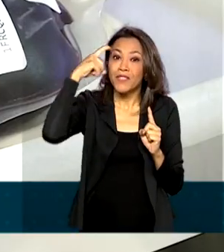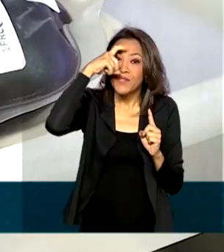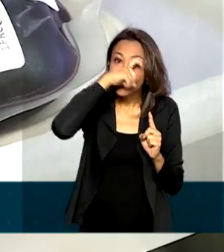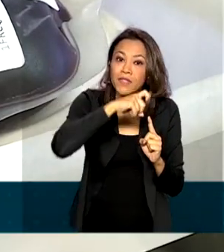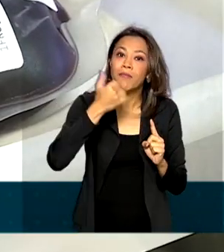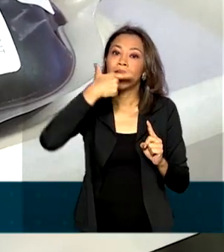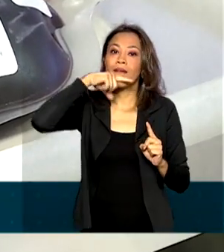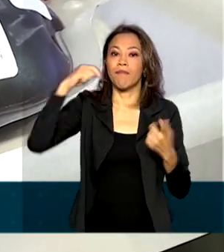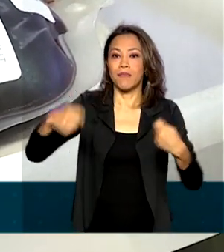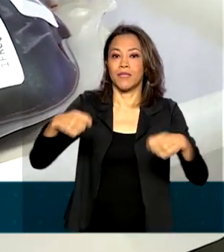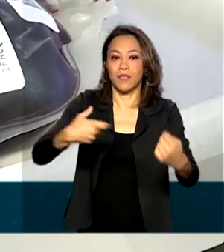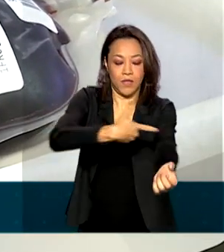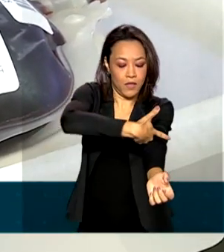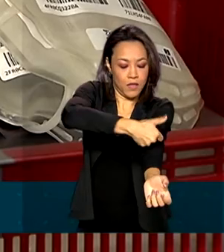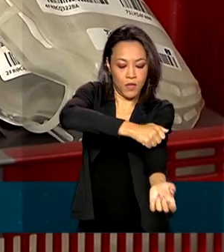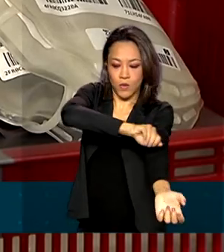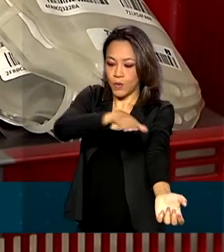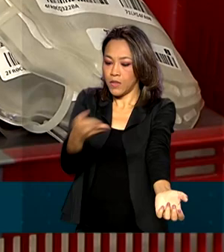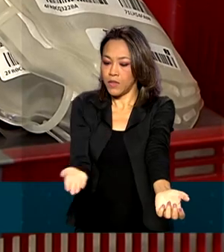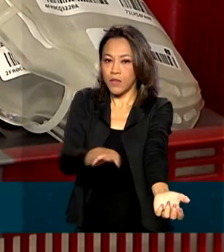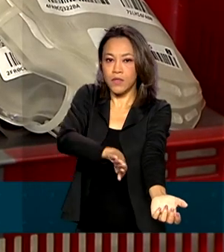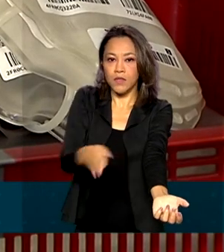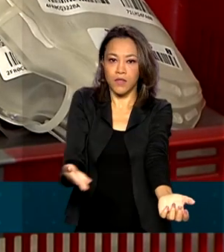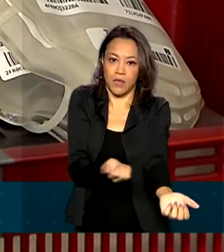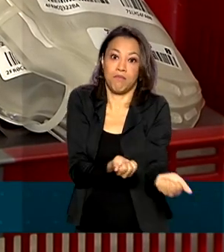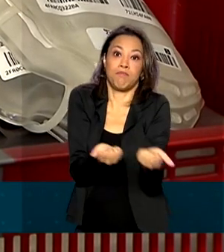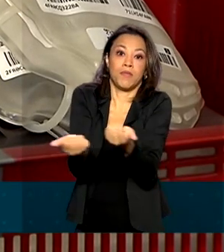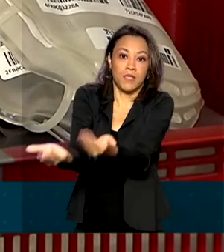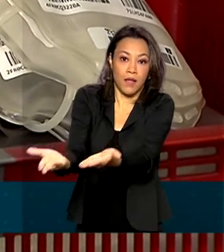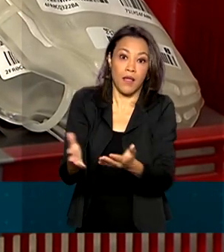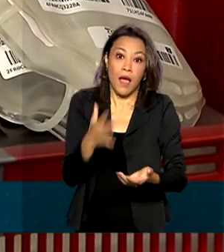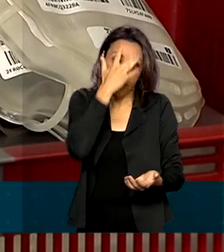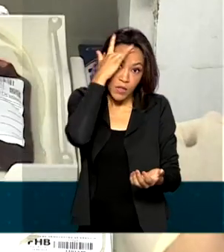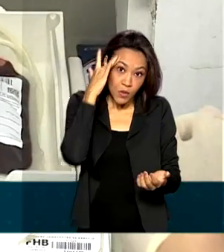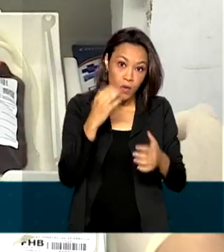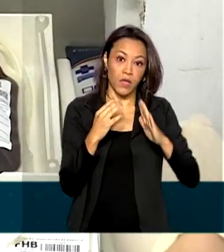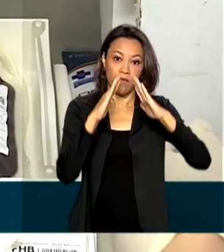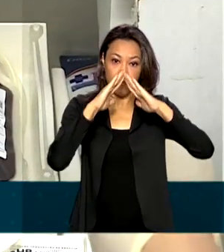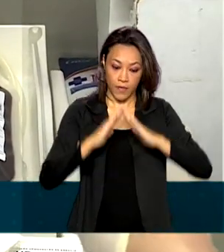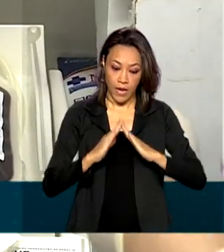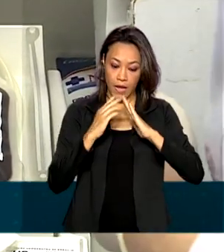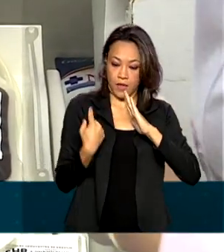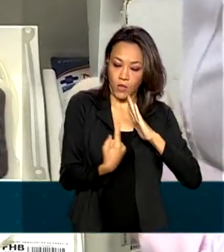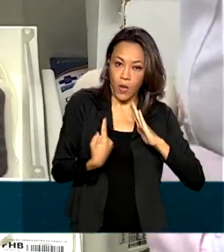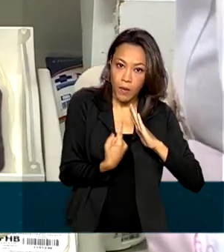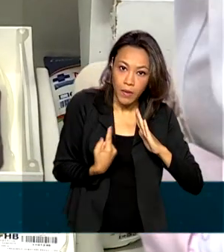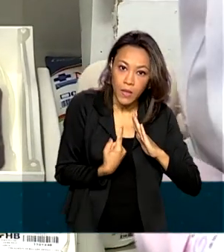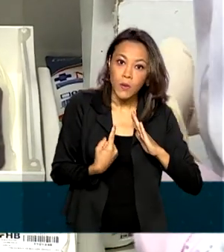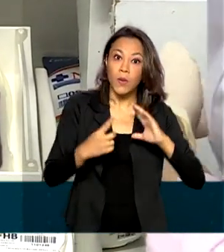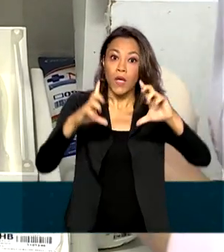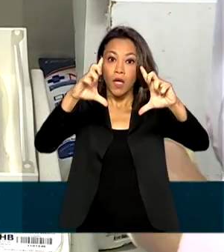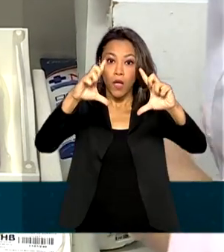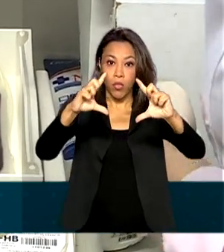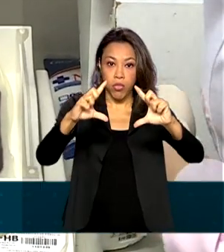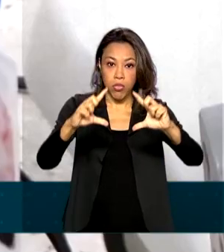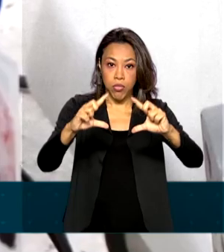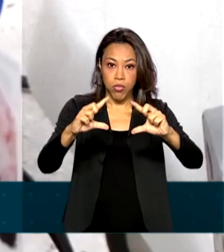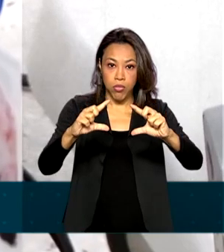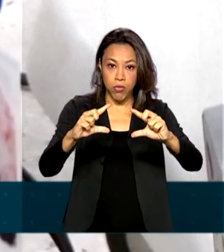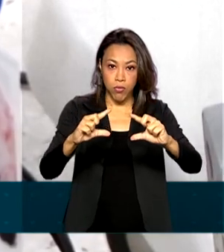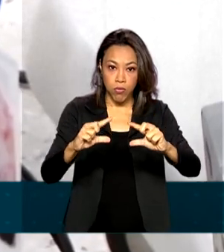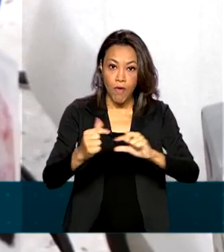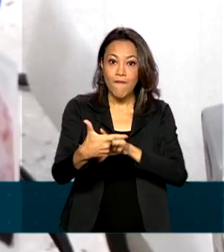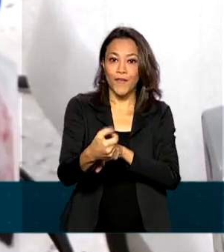precisa do sangue doado. Depois que as pessoas começaram a praticar o isolamento social, a redução de doações chegou a até